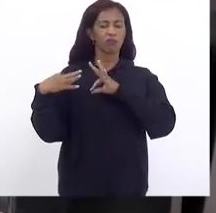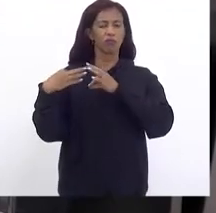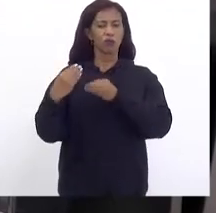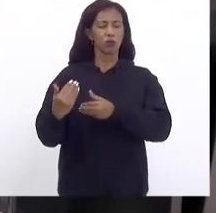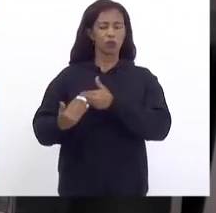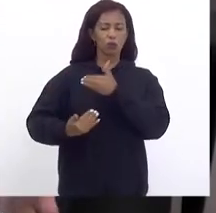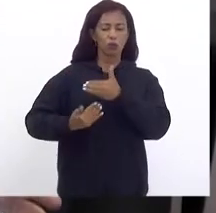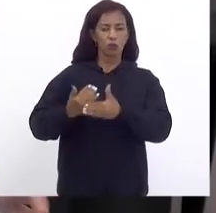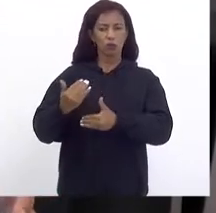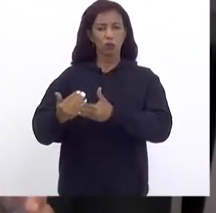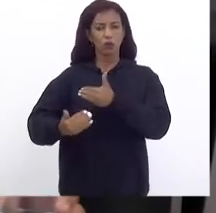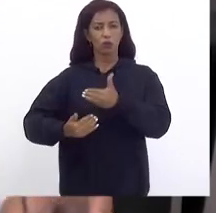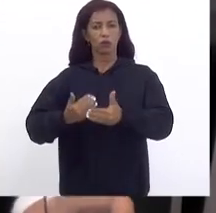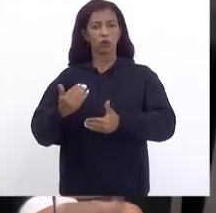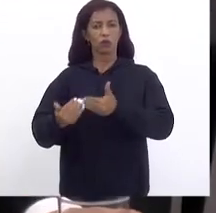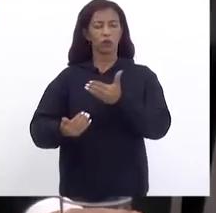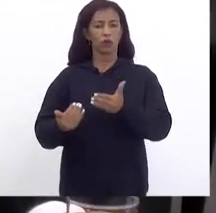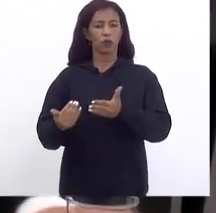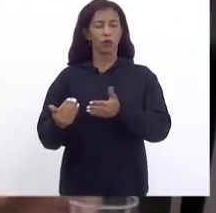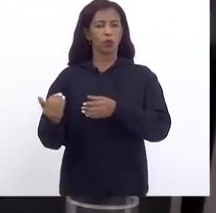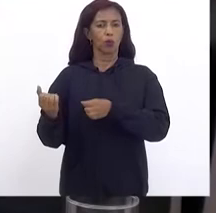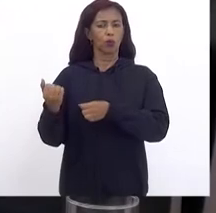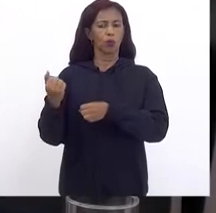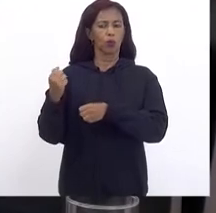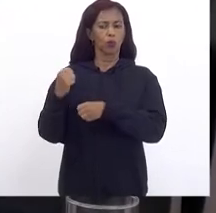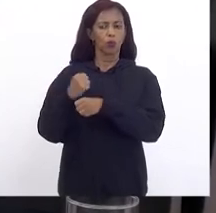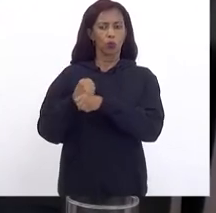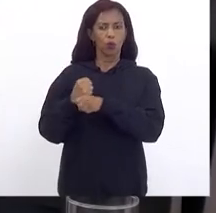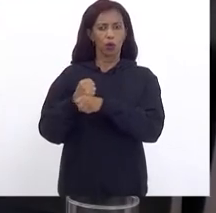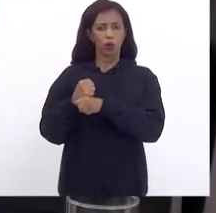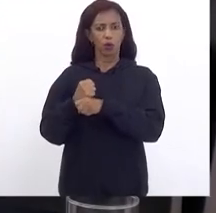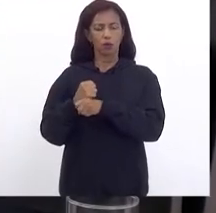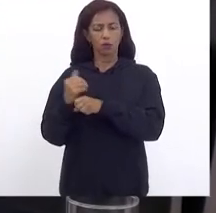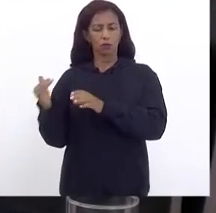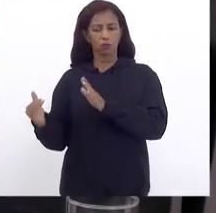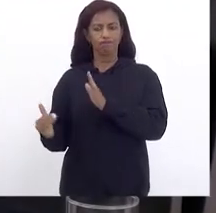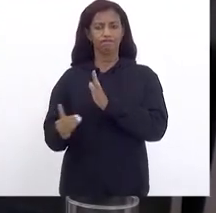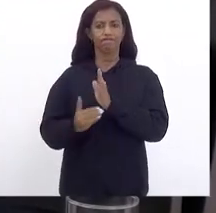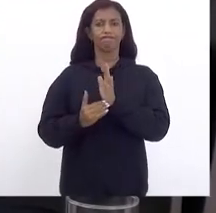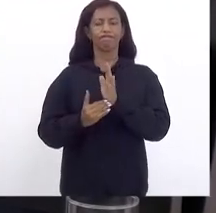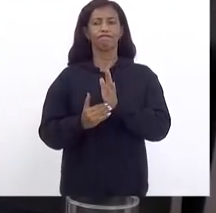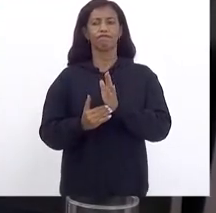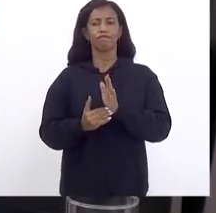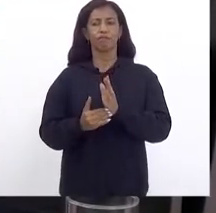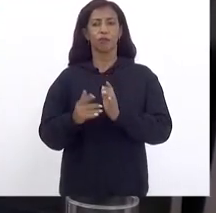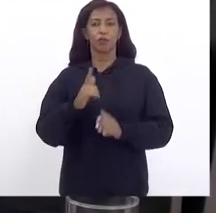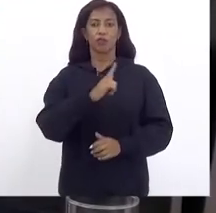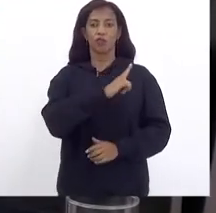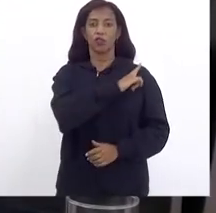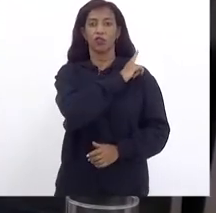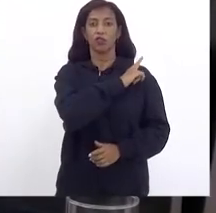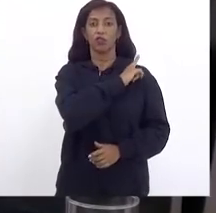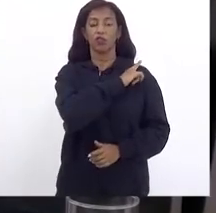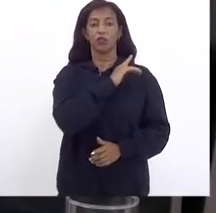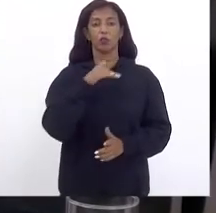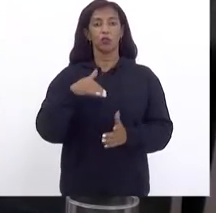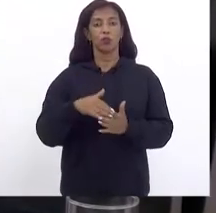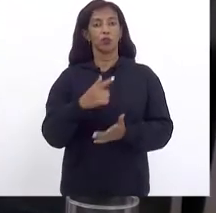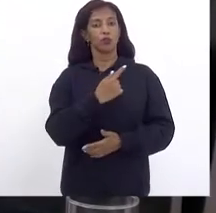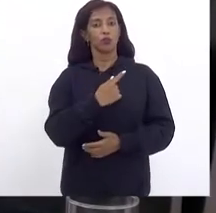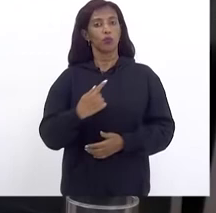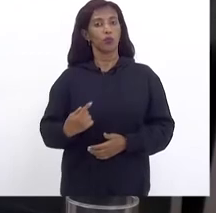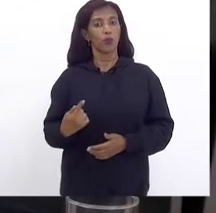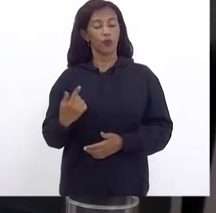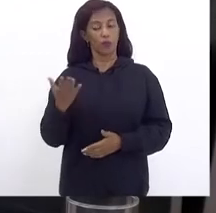passamos Lá Nos últimos dez anos E principalmente Na gestão Do último governador